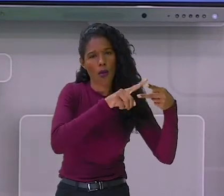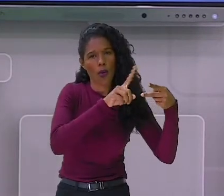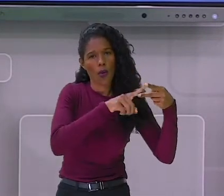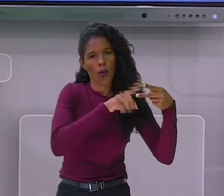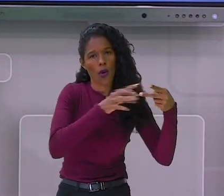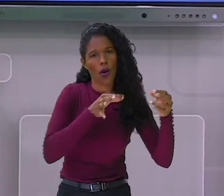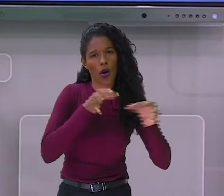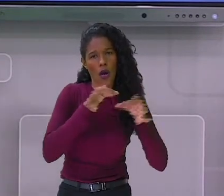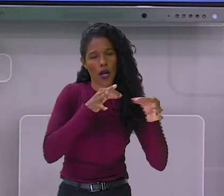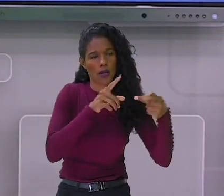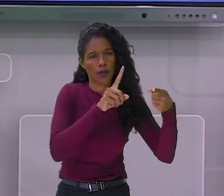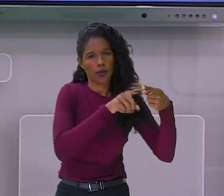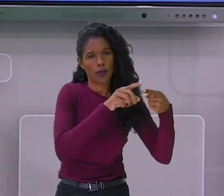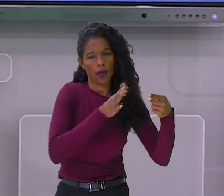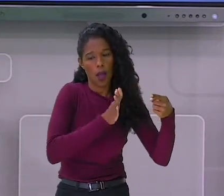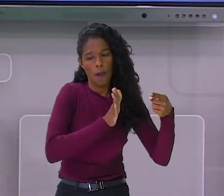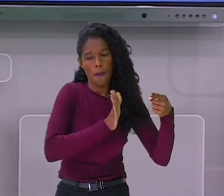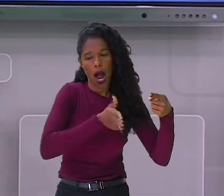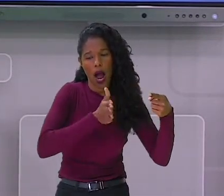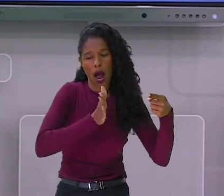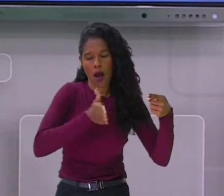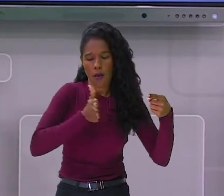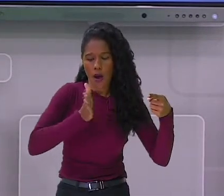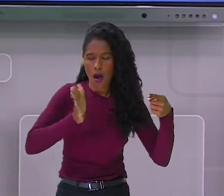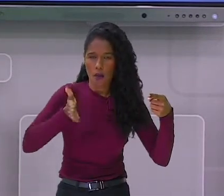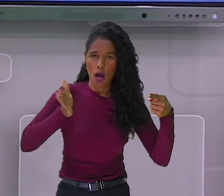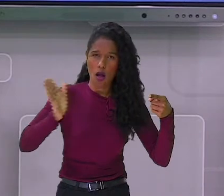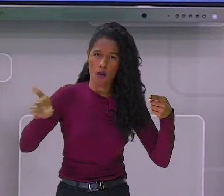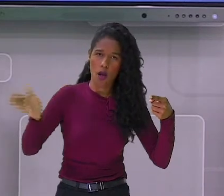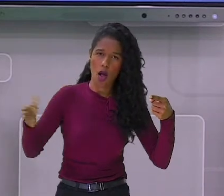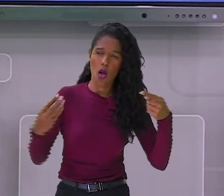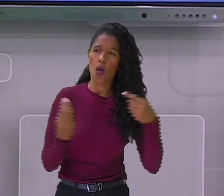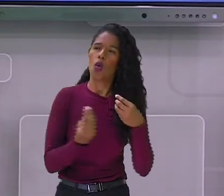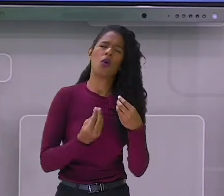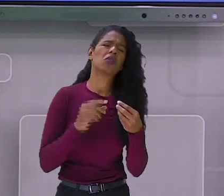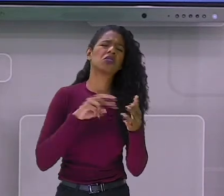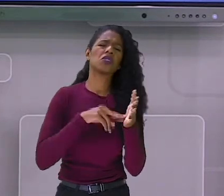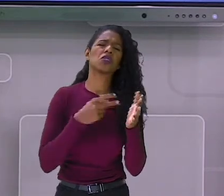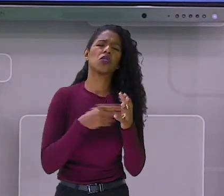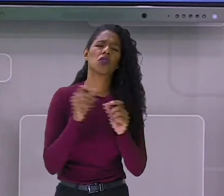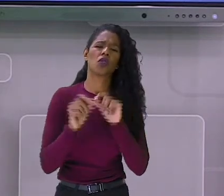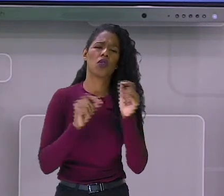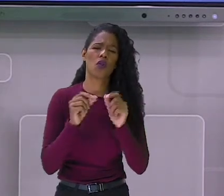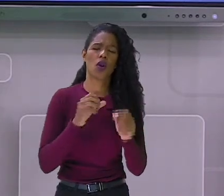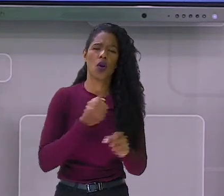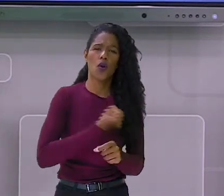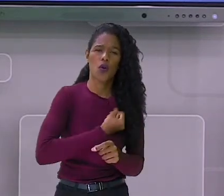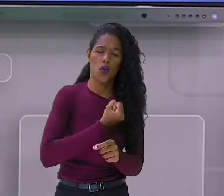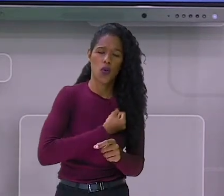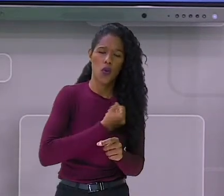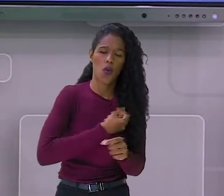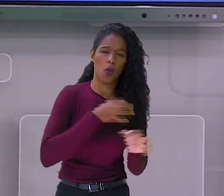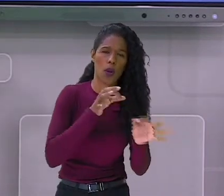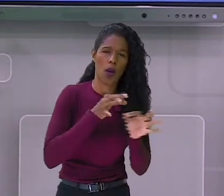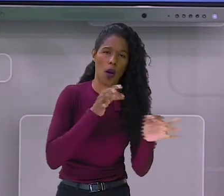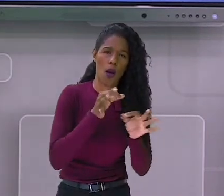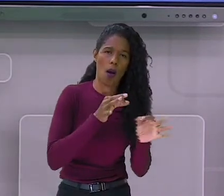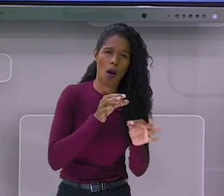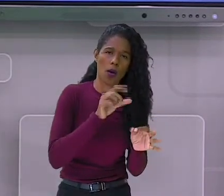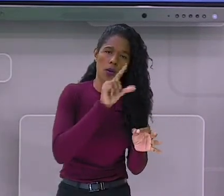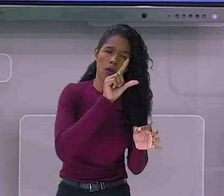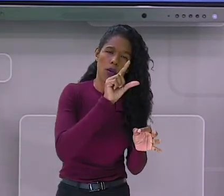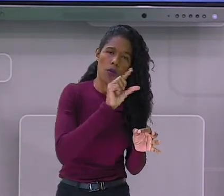crescente? Quando os números estão na ordem do menor para o maior.